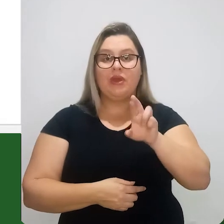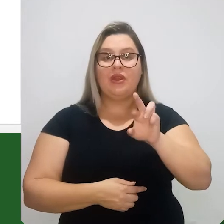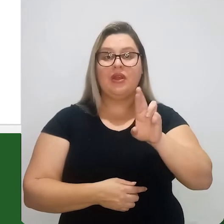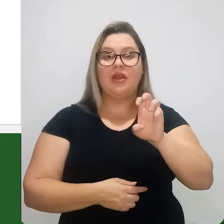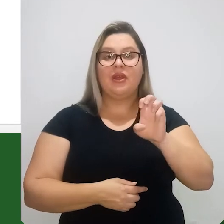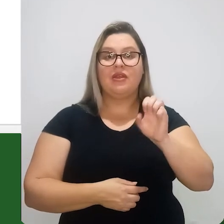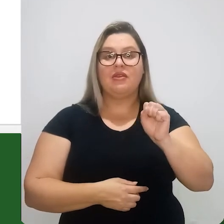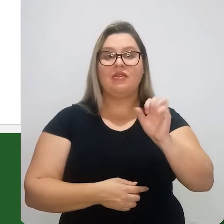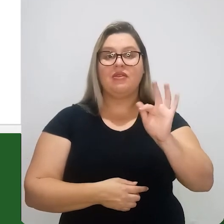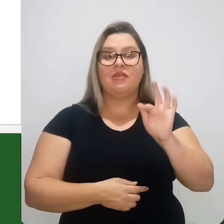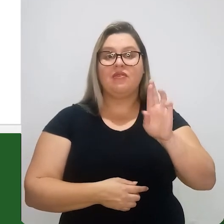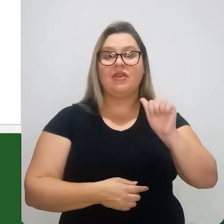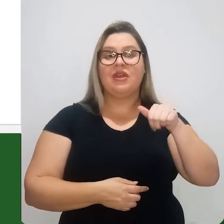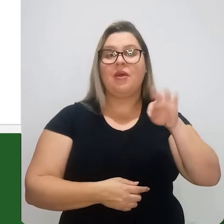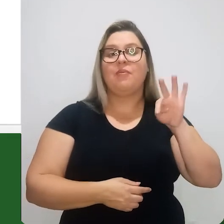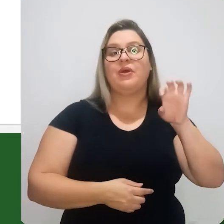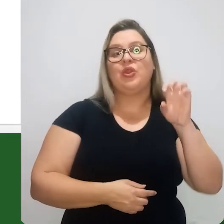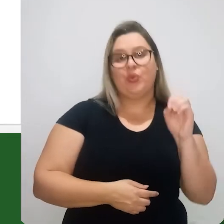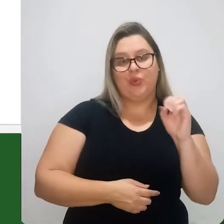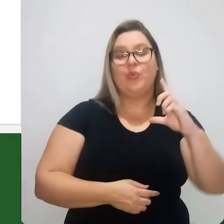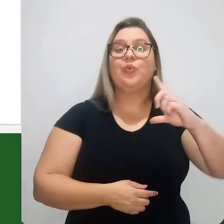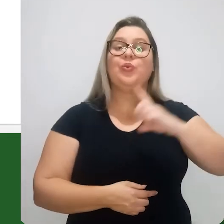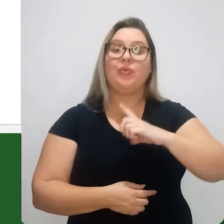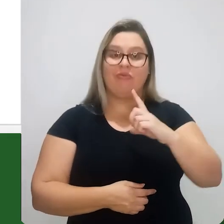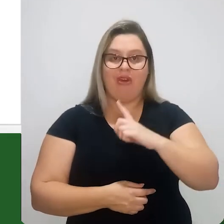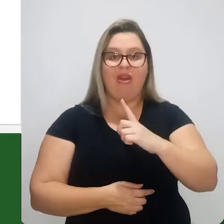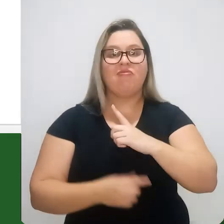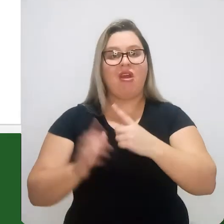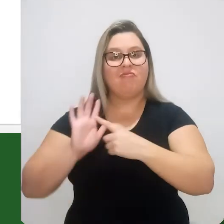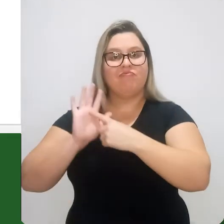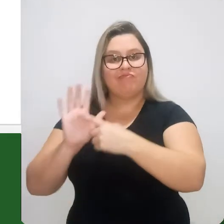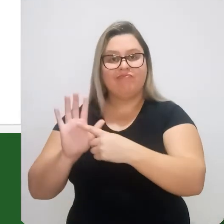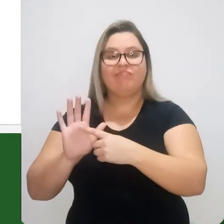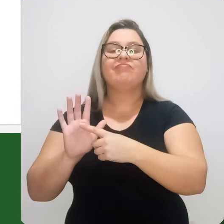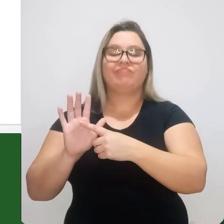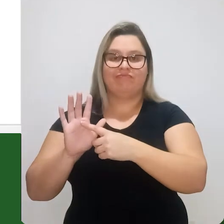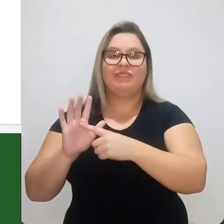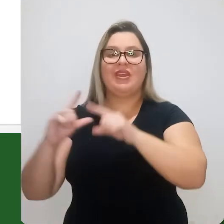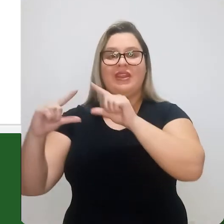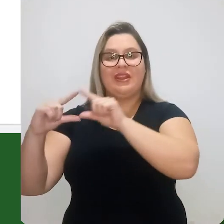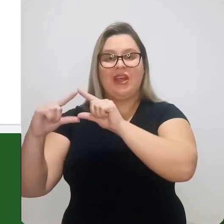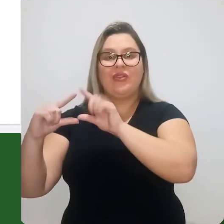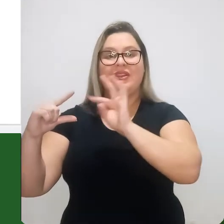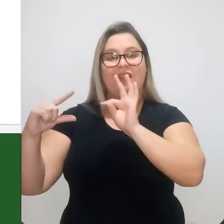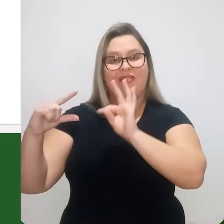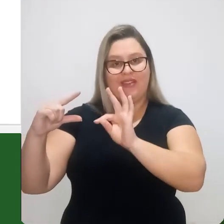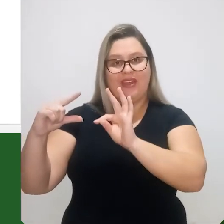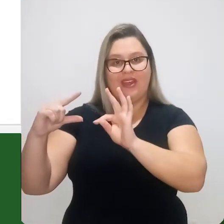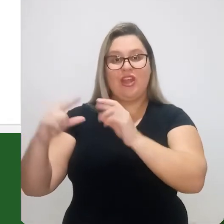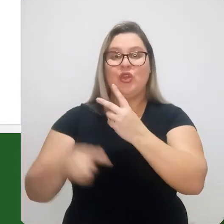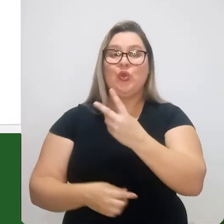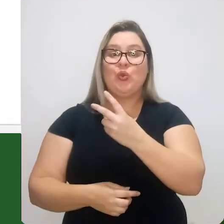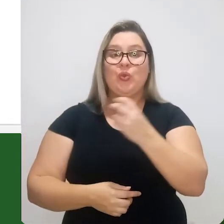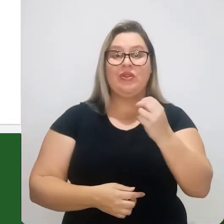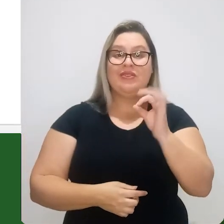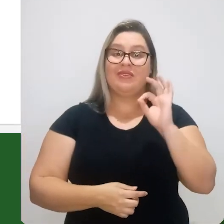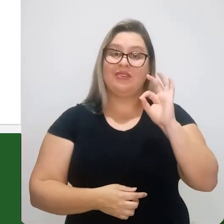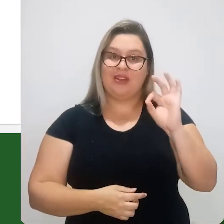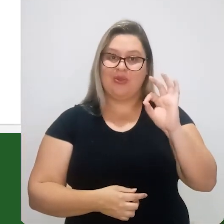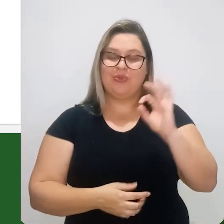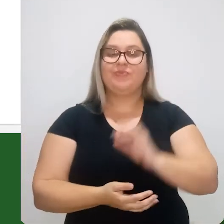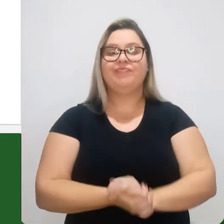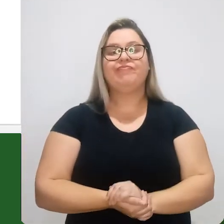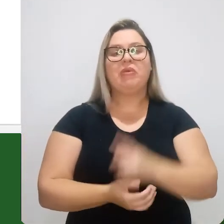resfriamento. Então houve, né? Obviamente um super resfriamento num delta T aqui aproximadamente de 200 graus